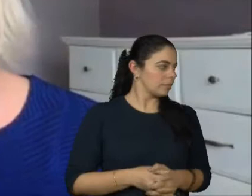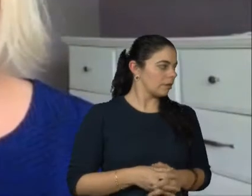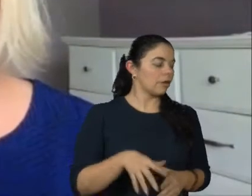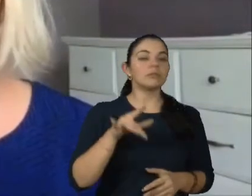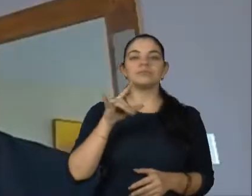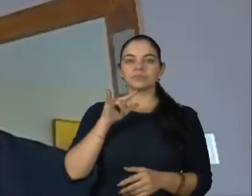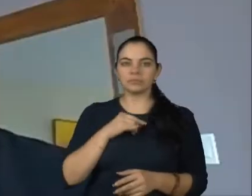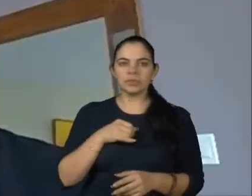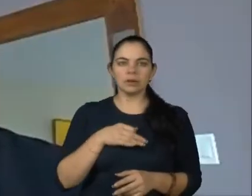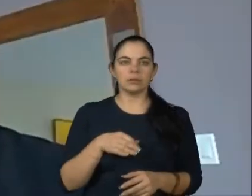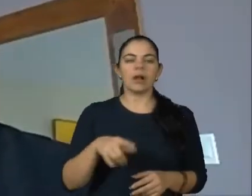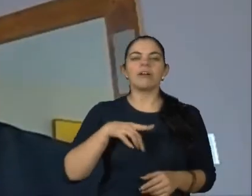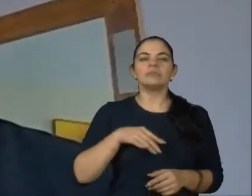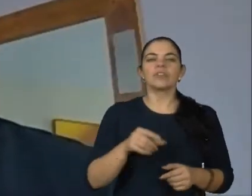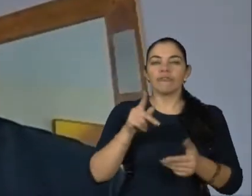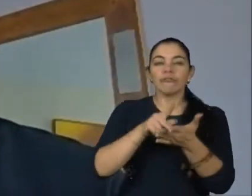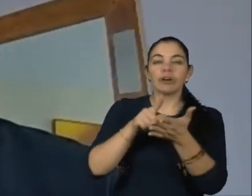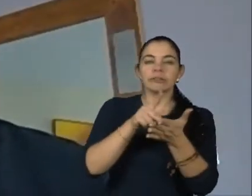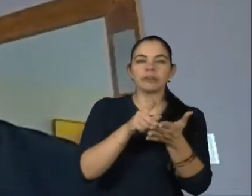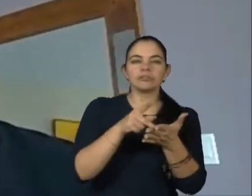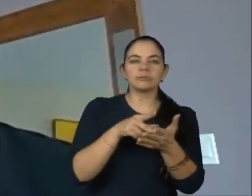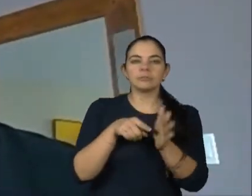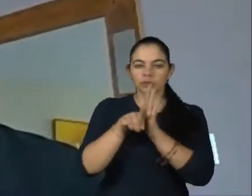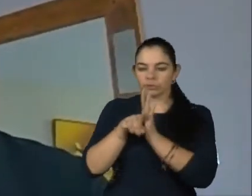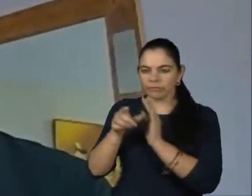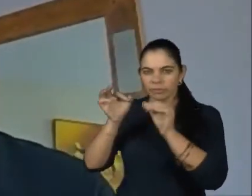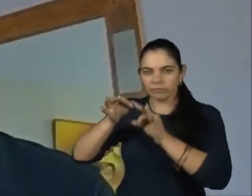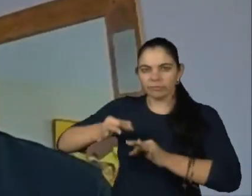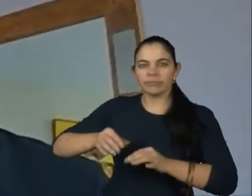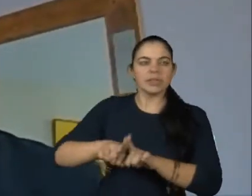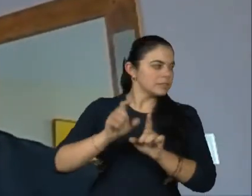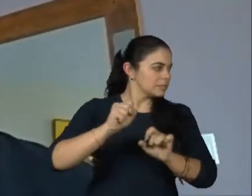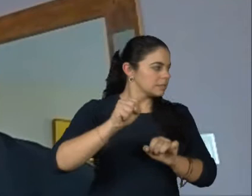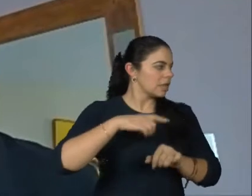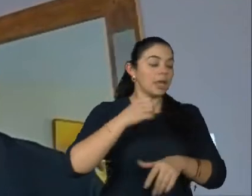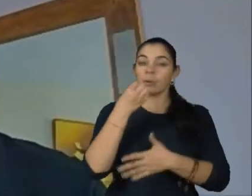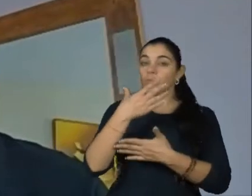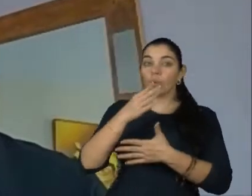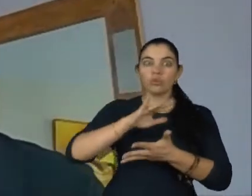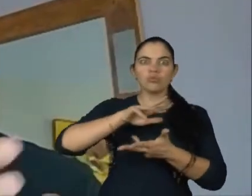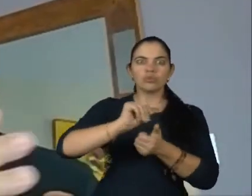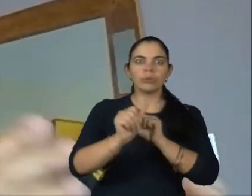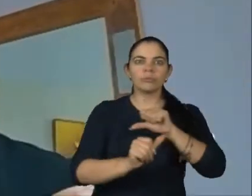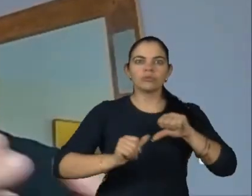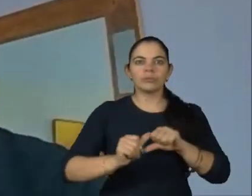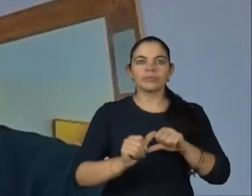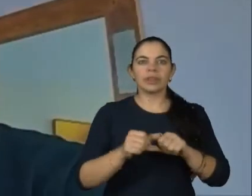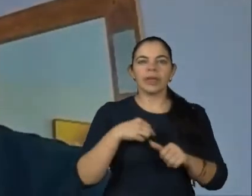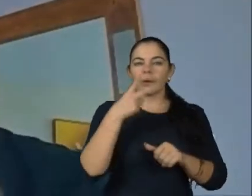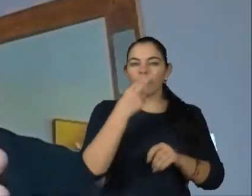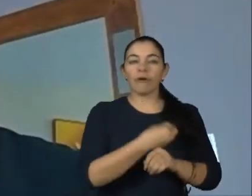É verdade, é verdade. E que bom que o mundo está mudando. E que bom que a vida não é uma foto. A vida é um vídeo.